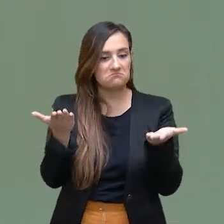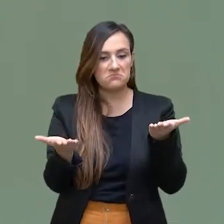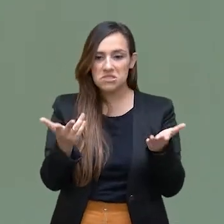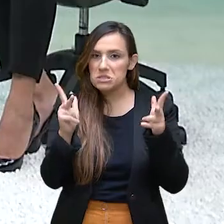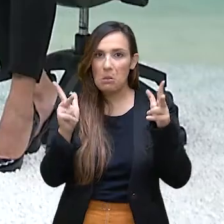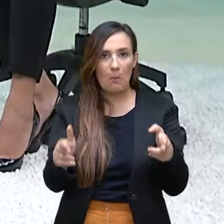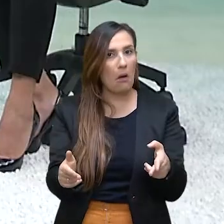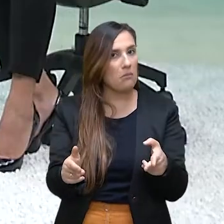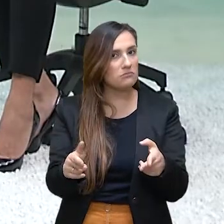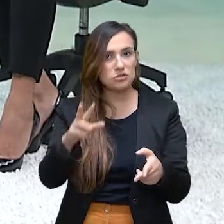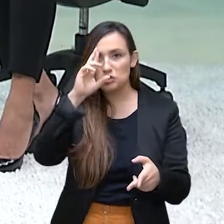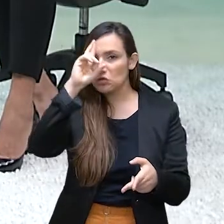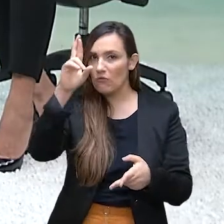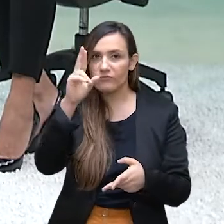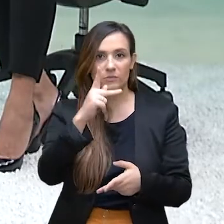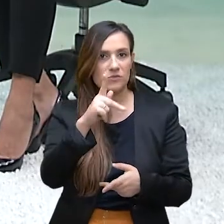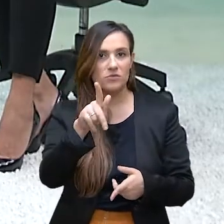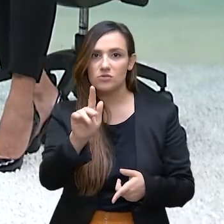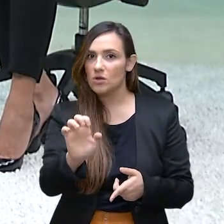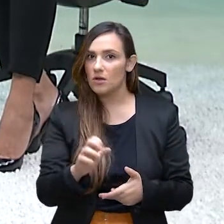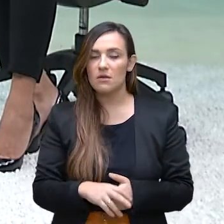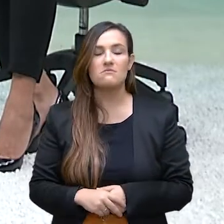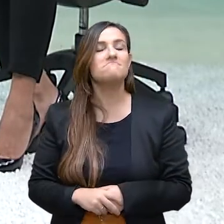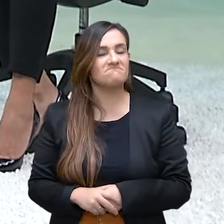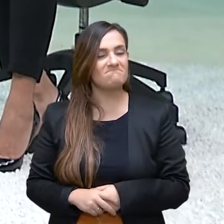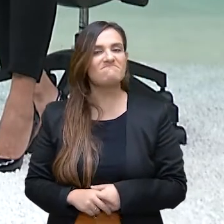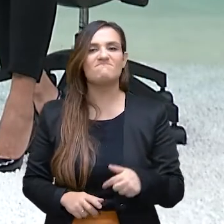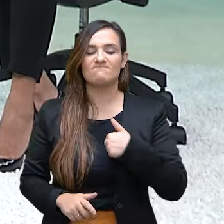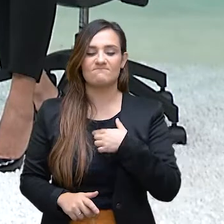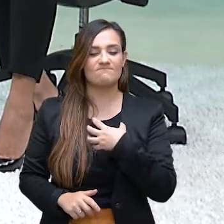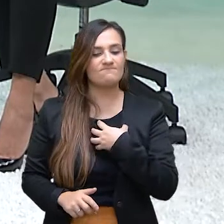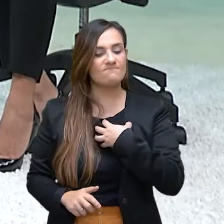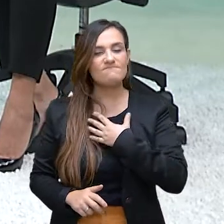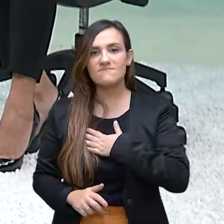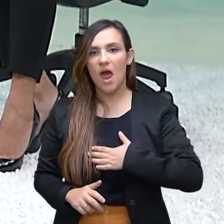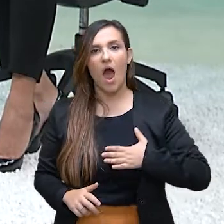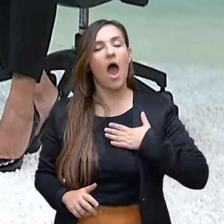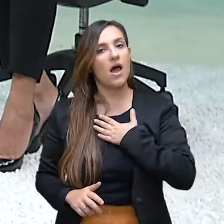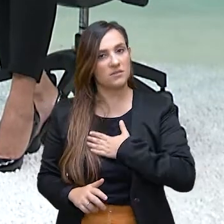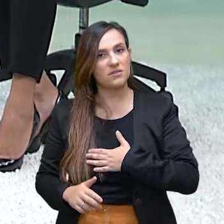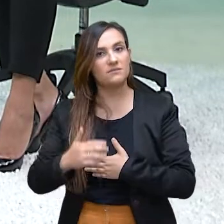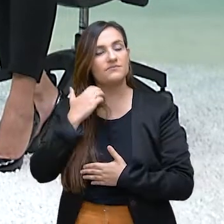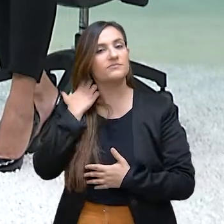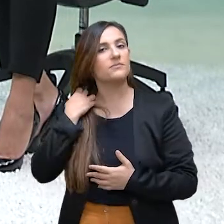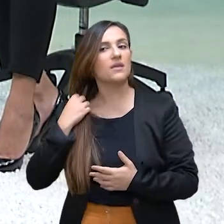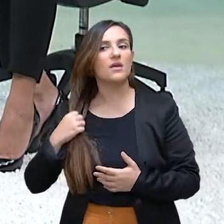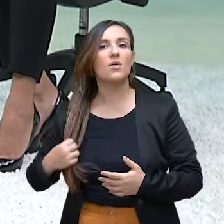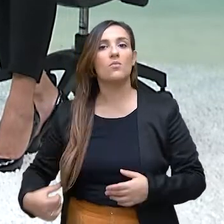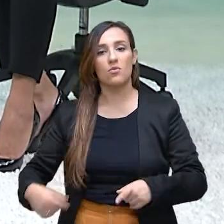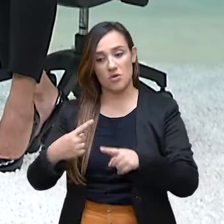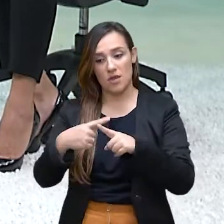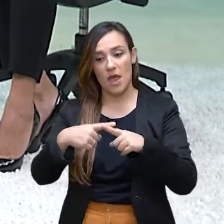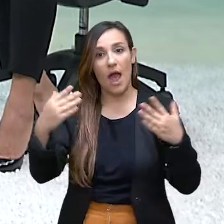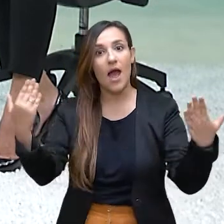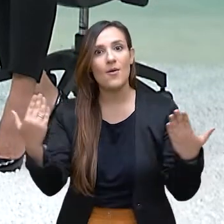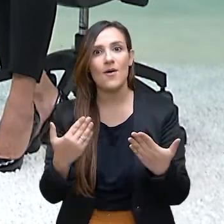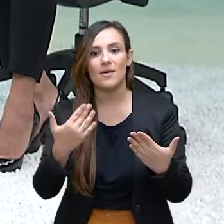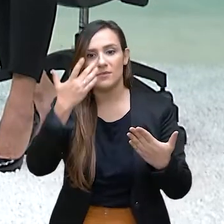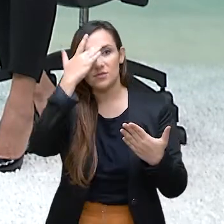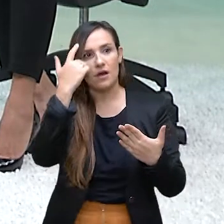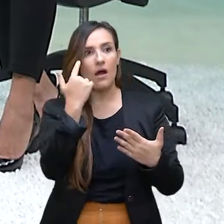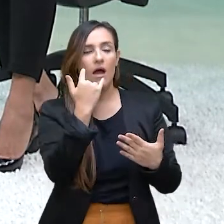Procuradoria. Então, é para nós uma grande satisfação ter uma instituição que já olha para isso, Já é